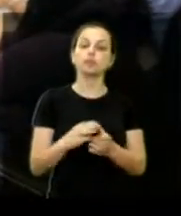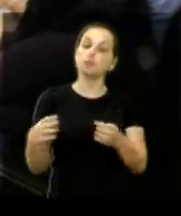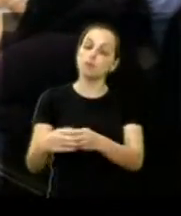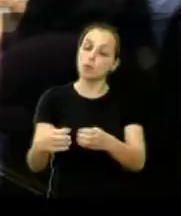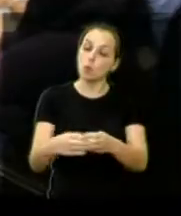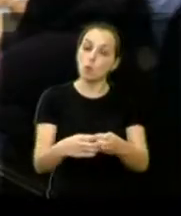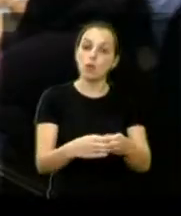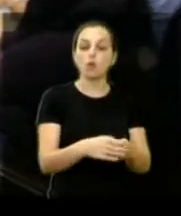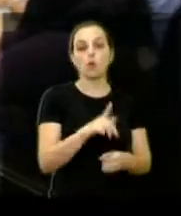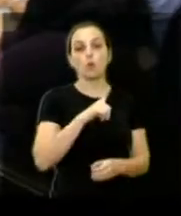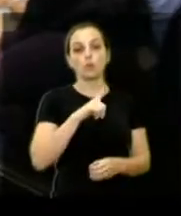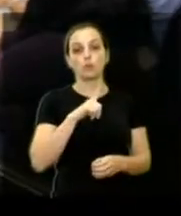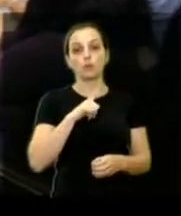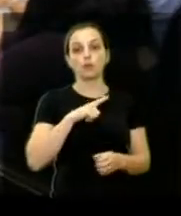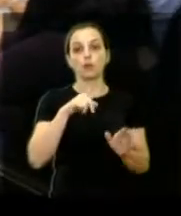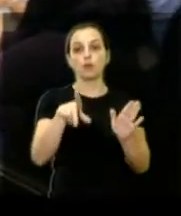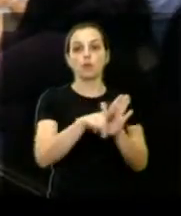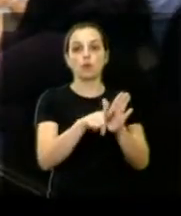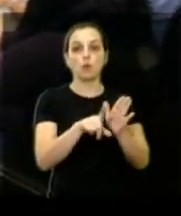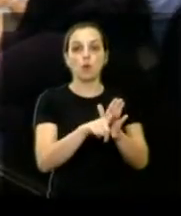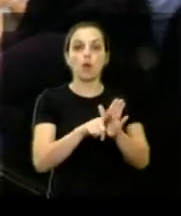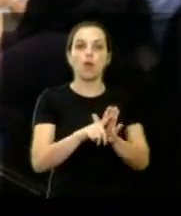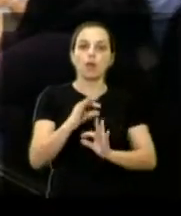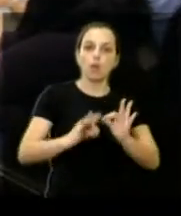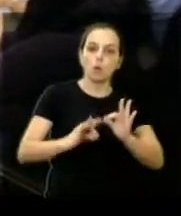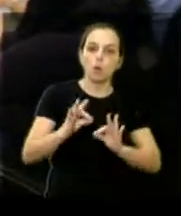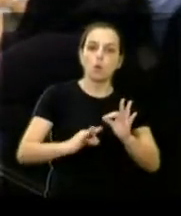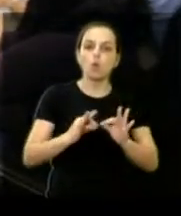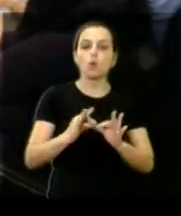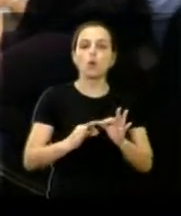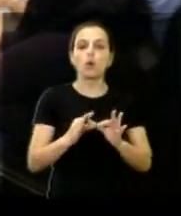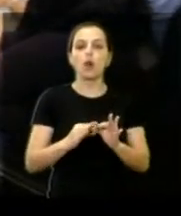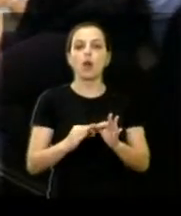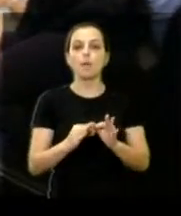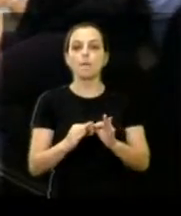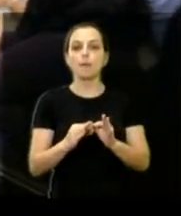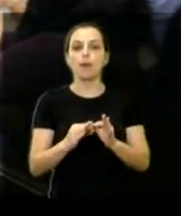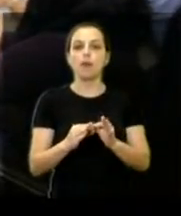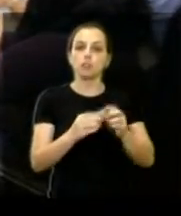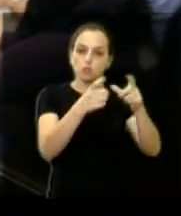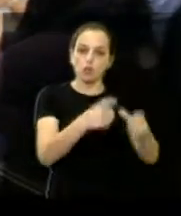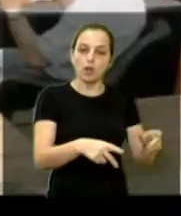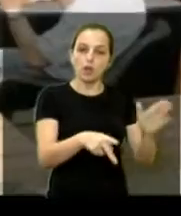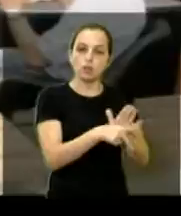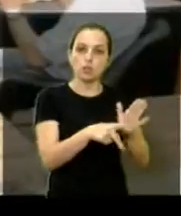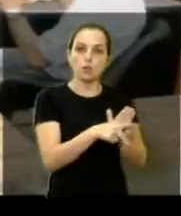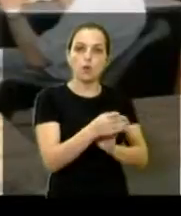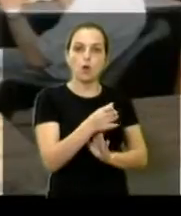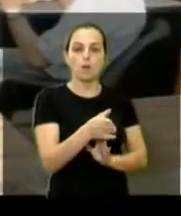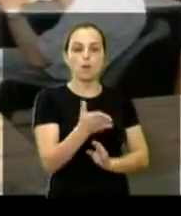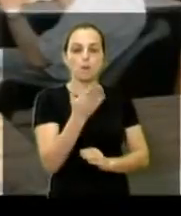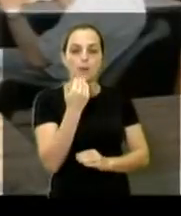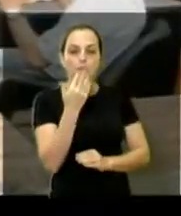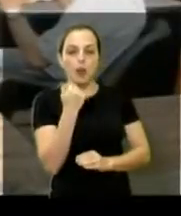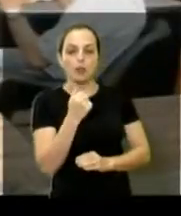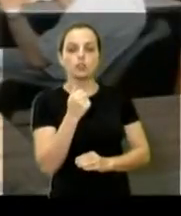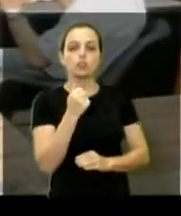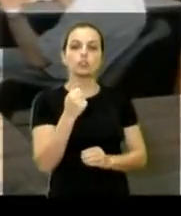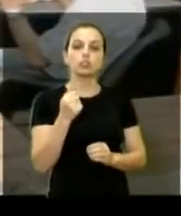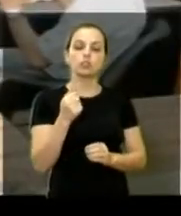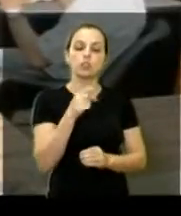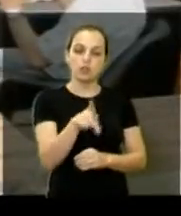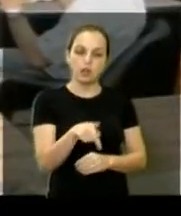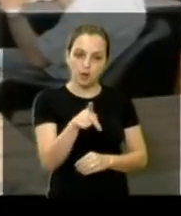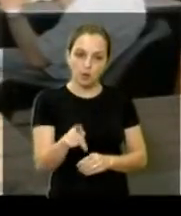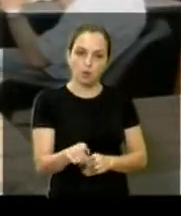a revisão da lei que regulamenta os carrinhos de lanche em Araraquara. Está muito desatualizado. Pode passar? Junto com a OAB, também